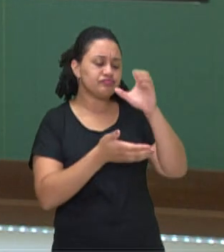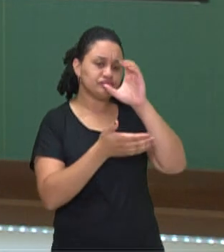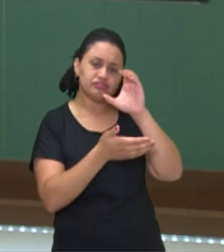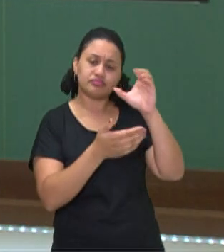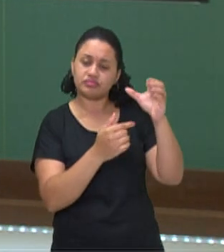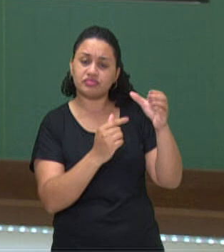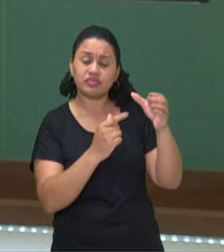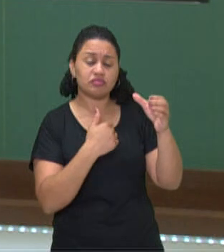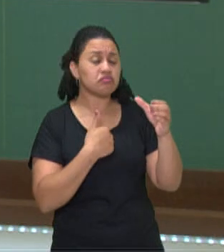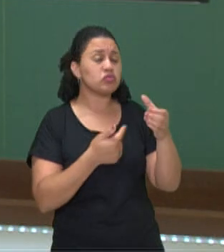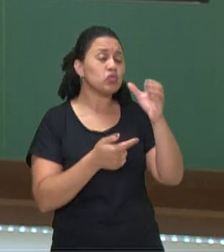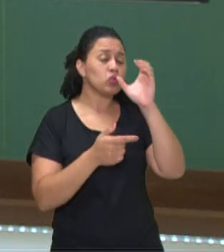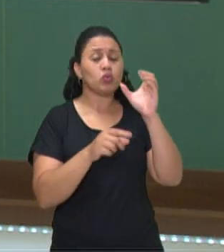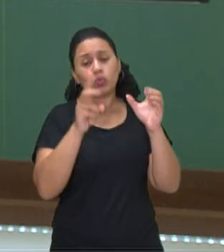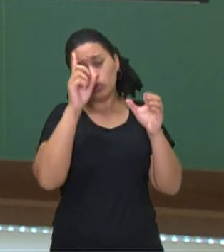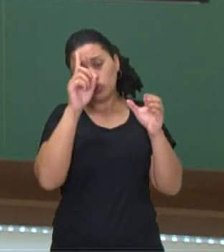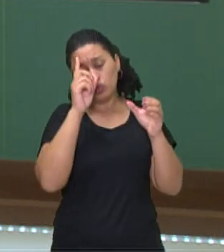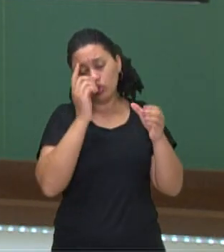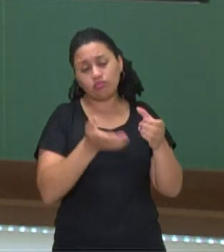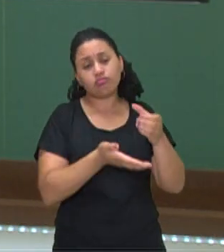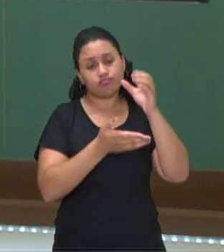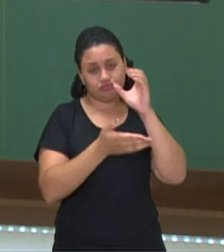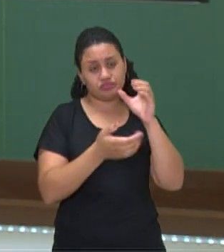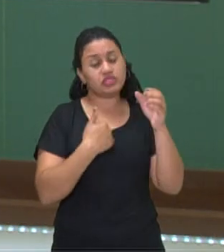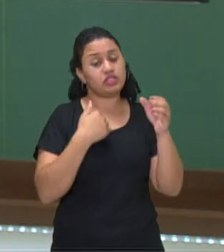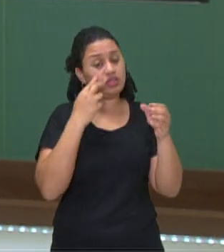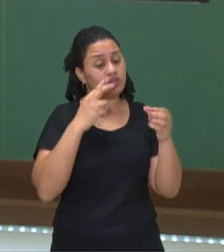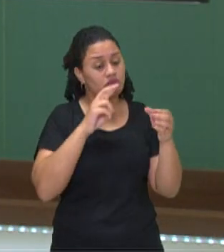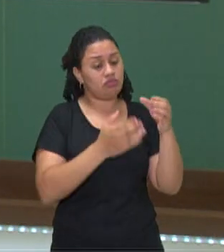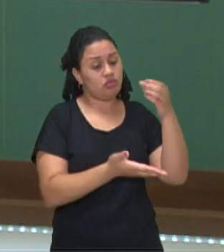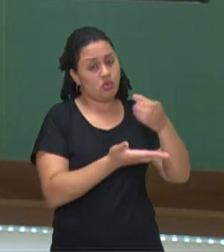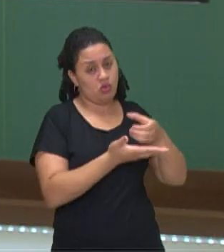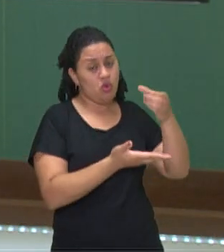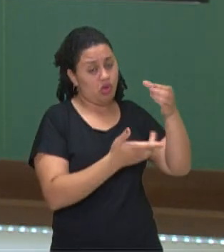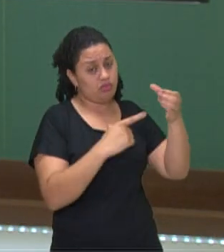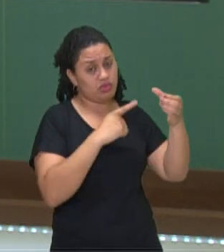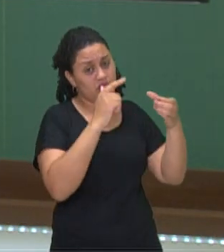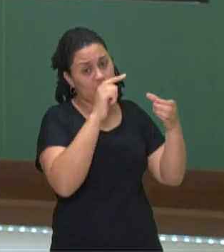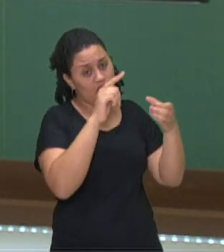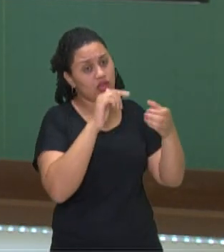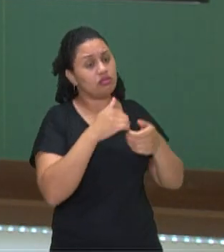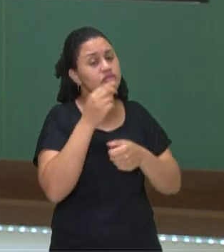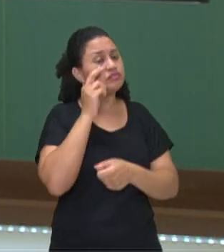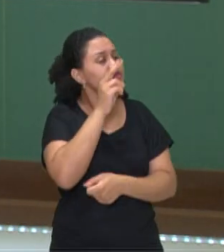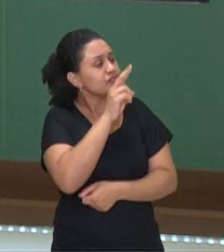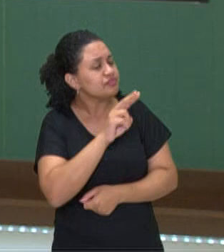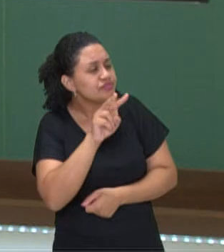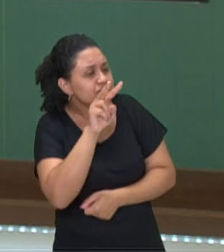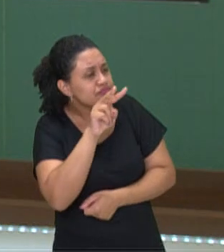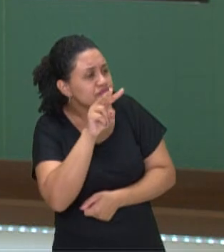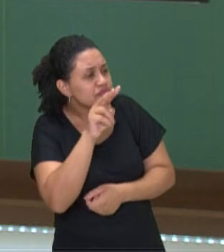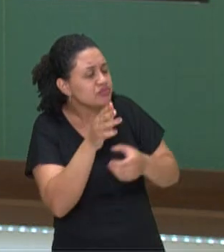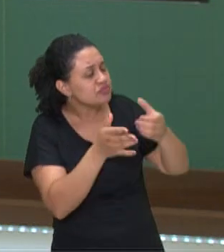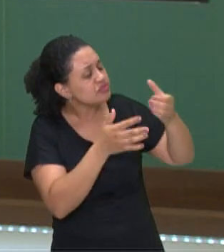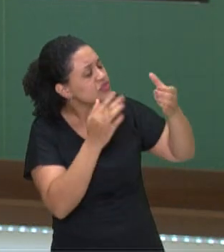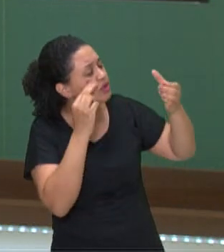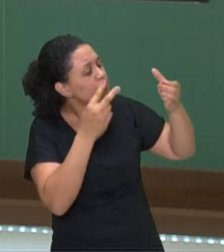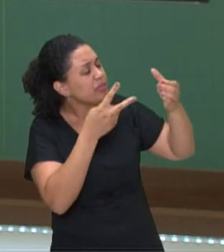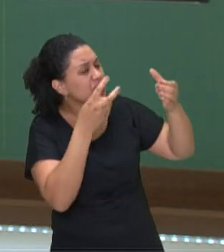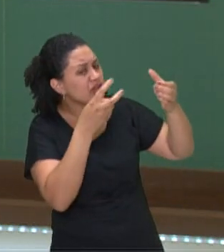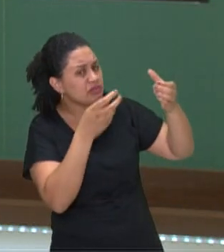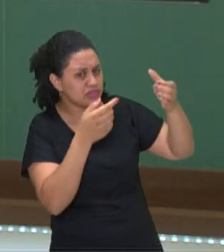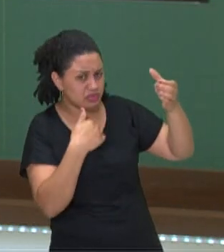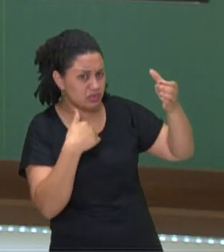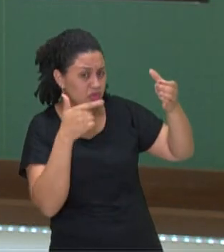nós ingerimos no nosso cotidiano. Se nós enchermos um copo, por exemplo, com água, e você ficar olhando, fica encarando esse copo com água.